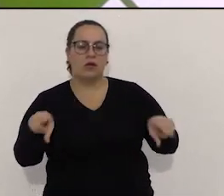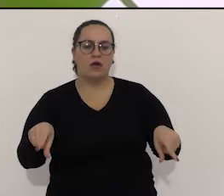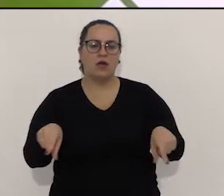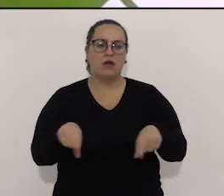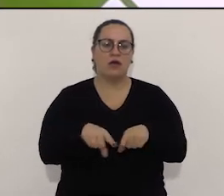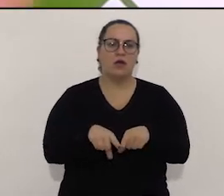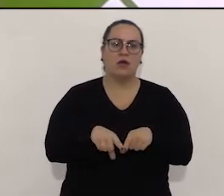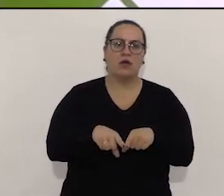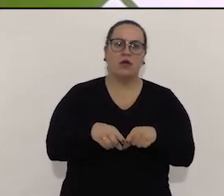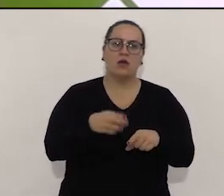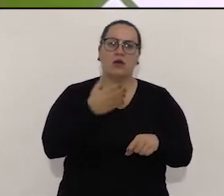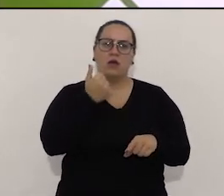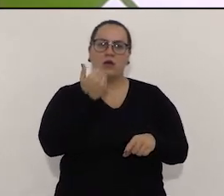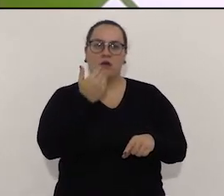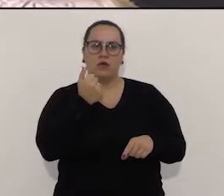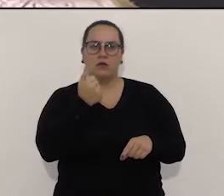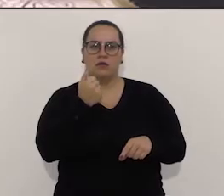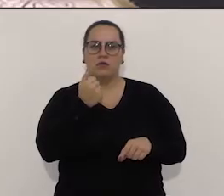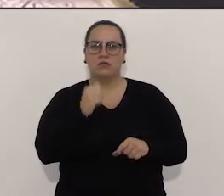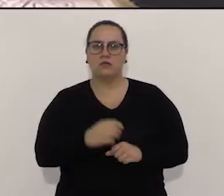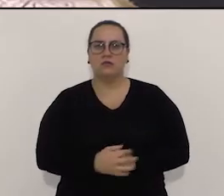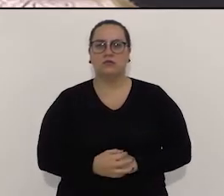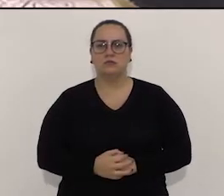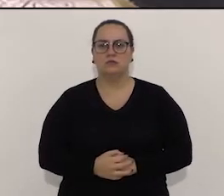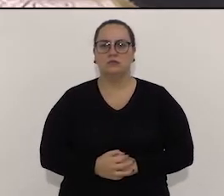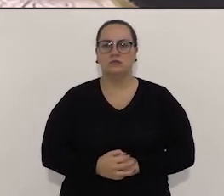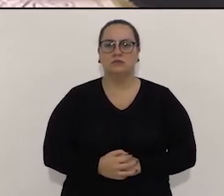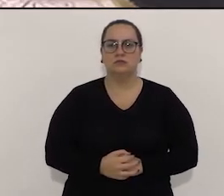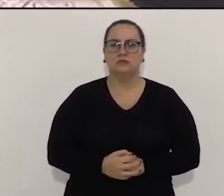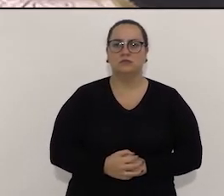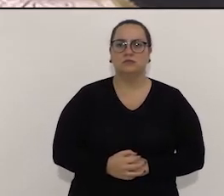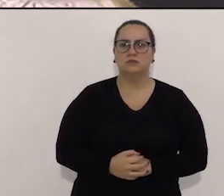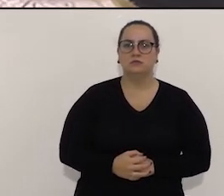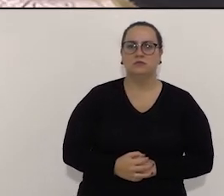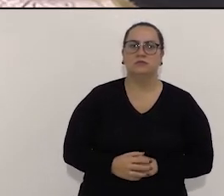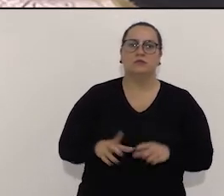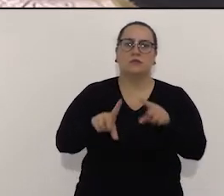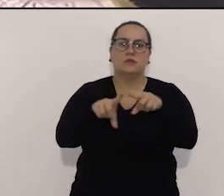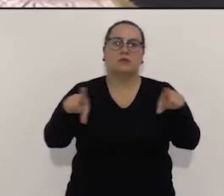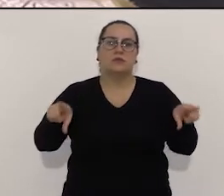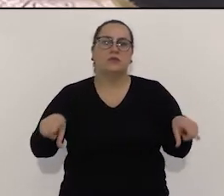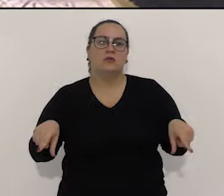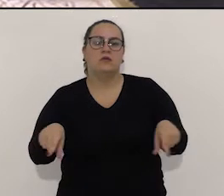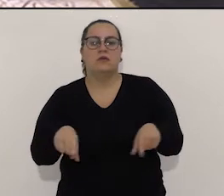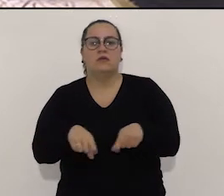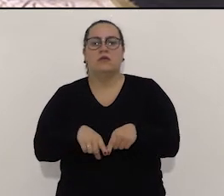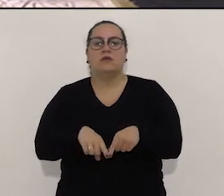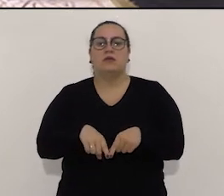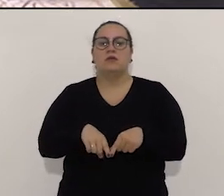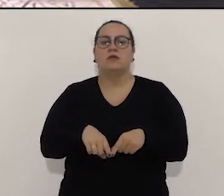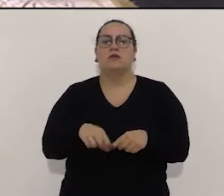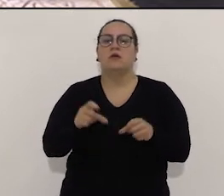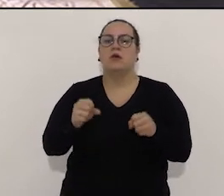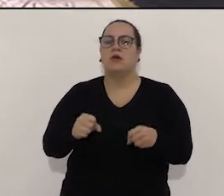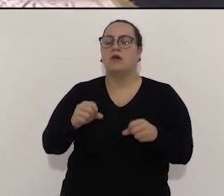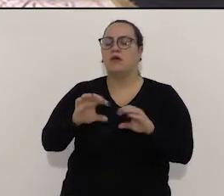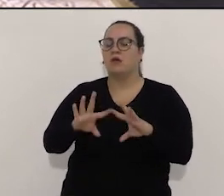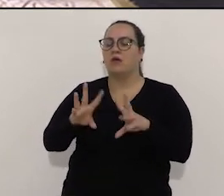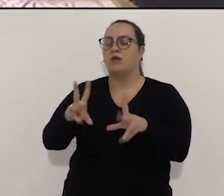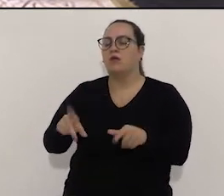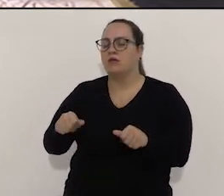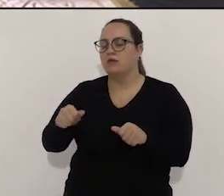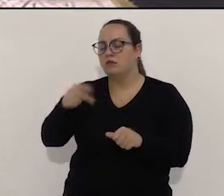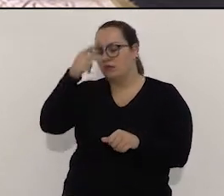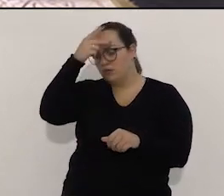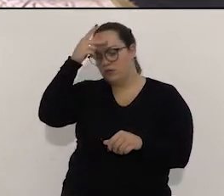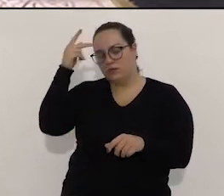situação dessa, tirar o restaurante dos funcionários? Nós vamos plantar um restaurante na garagem, que não sirva só para os funcionários da garagem, mas para todos os funcionários